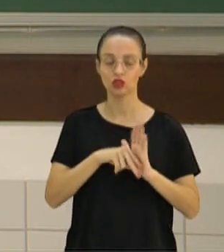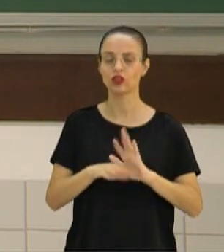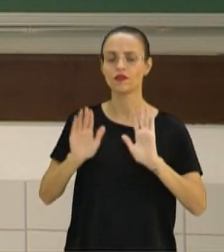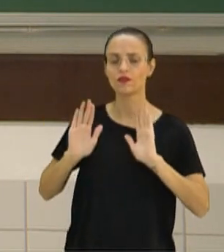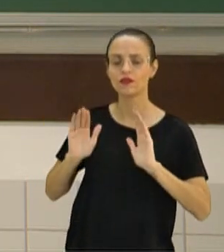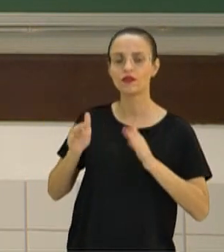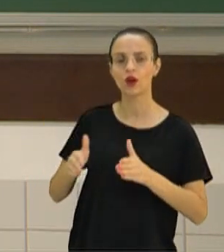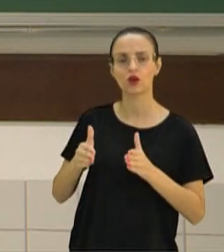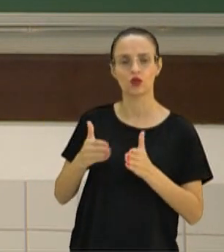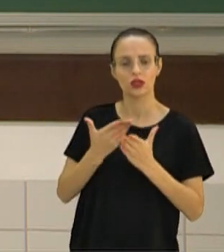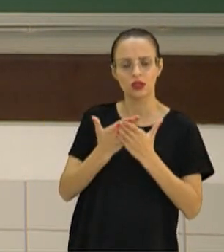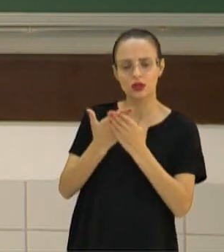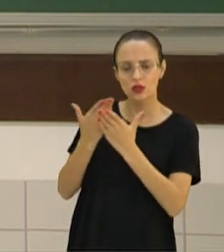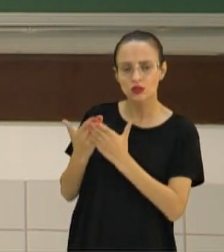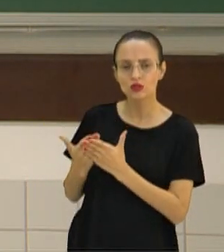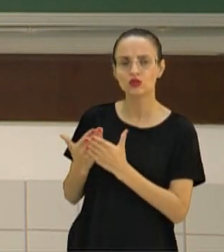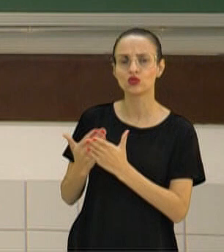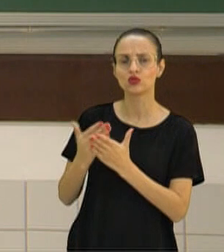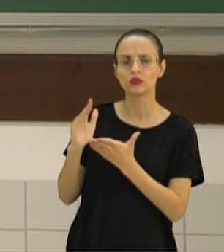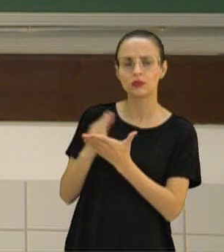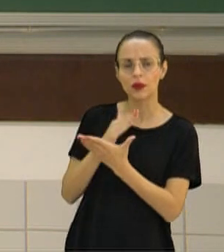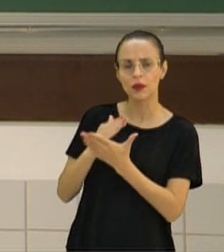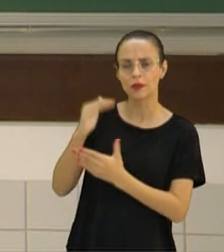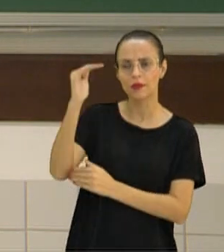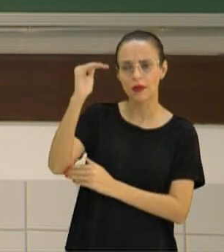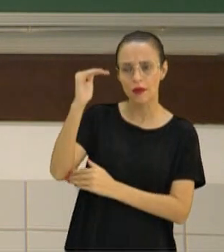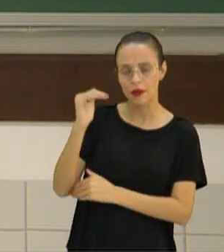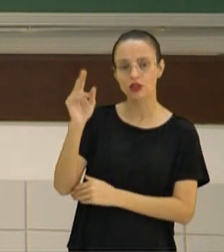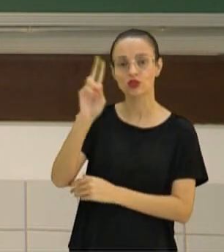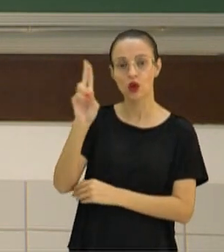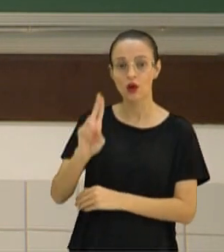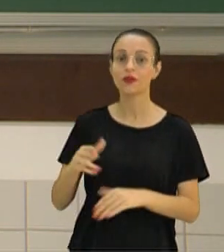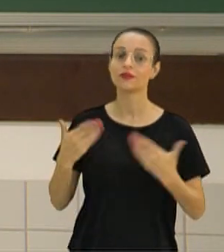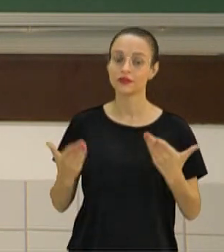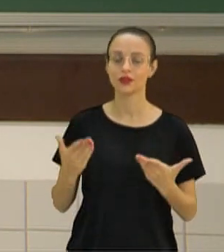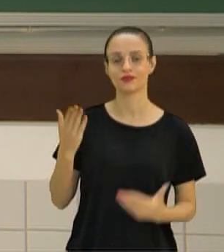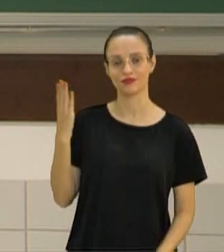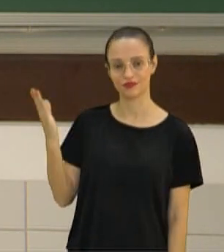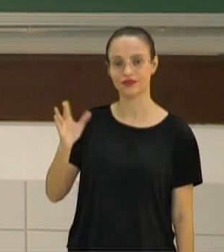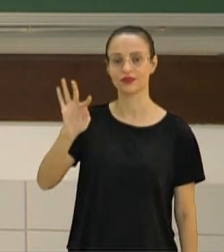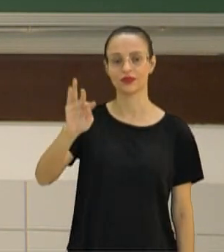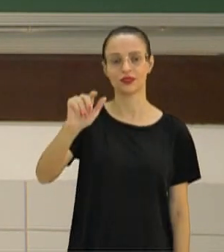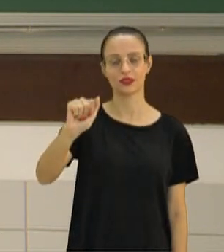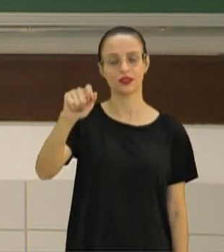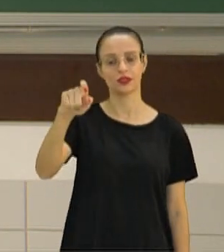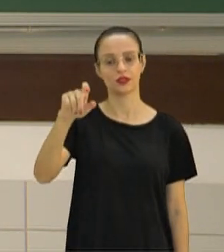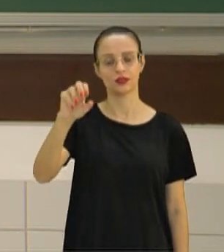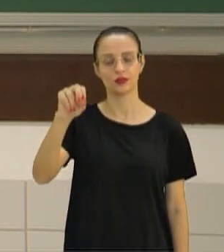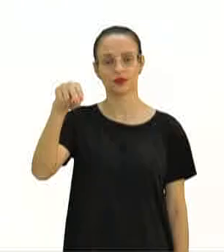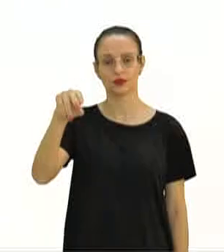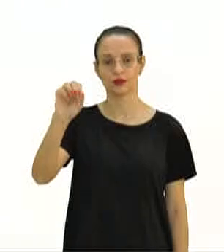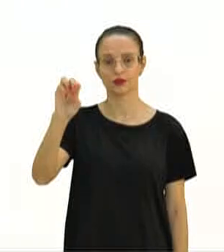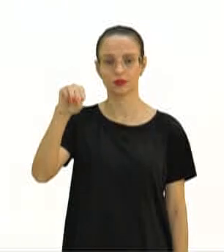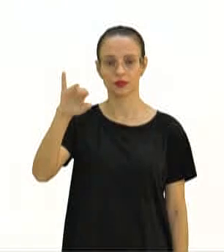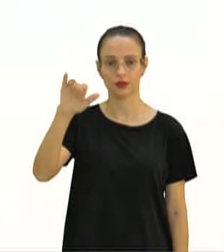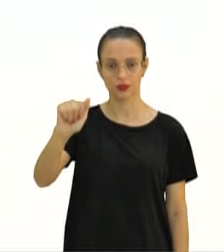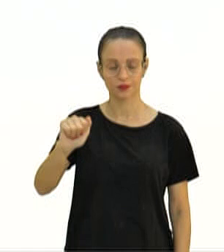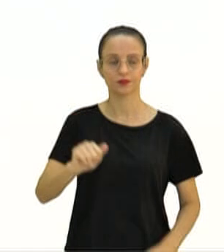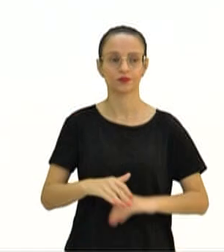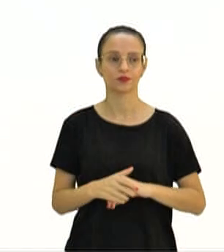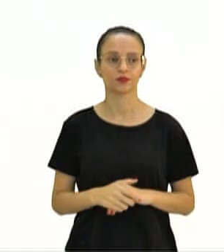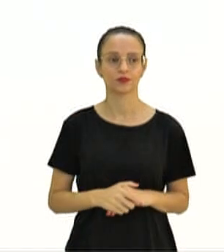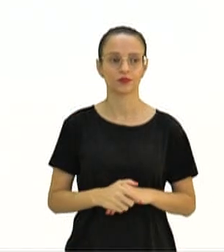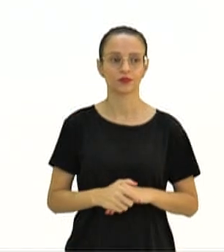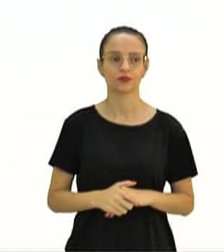preocupa com o estudo da classificação e nomenclatura dos seres vivos, que é a taxonomia. Tudo bem? Vamos prosseguindo aqui,